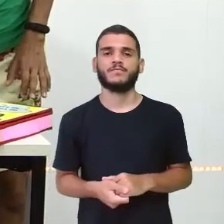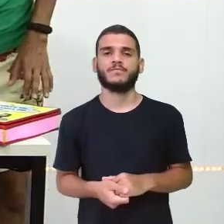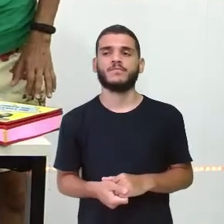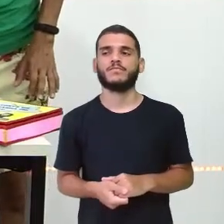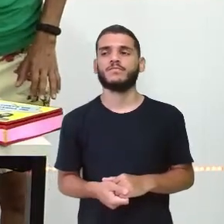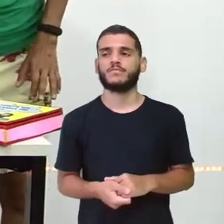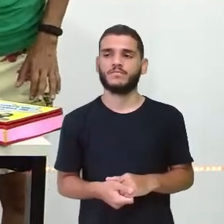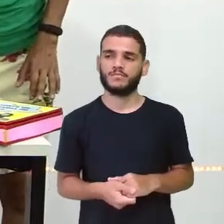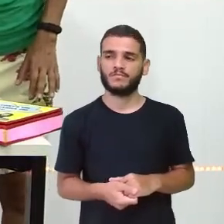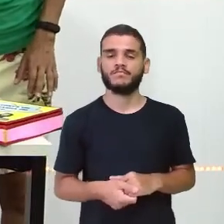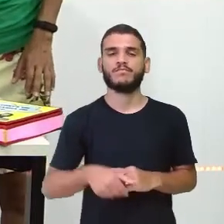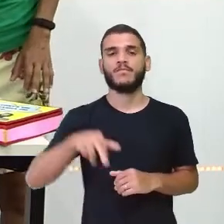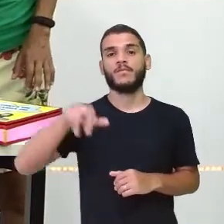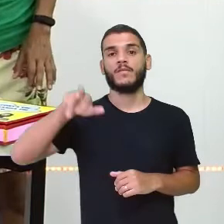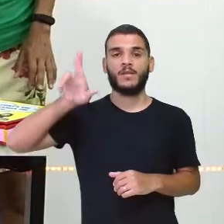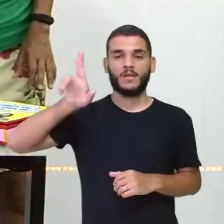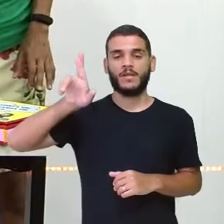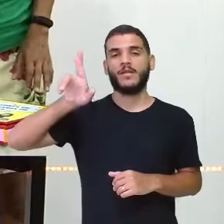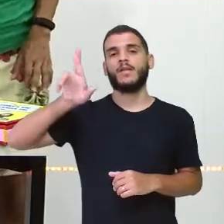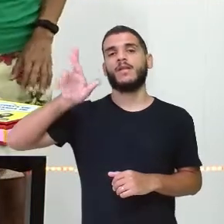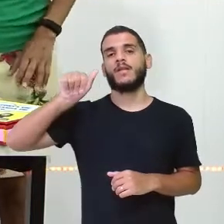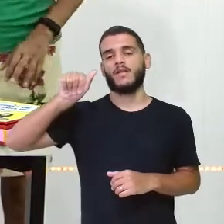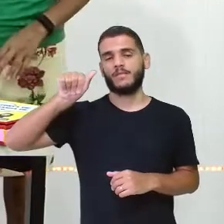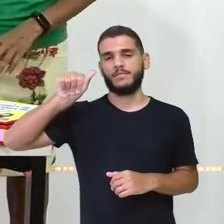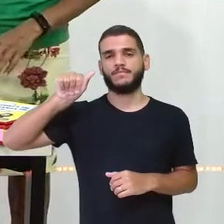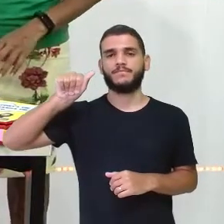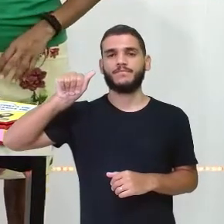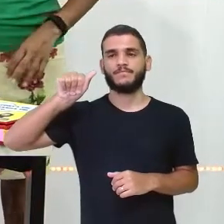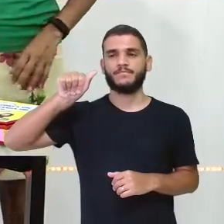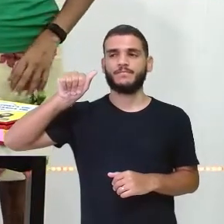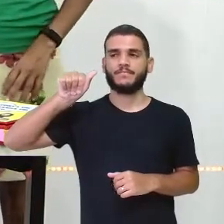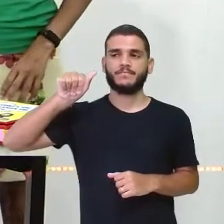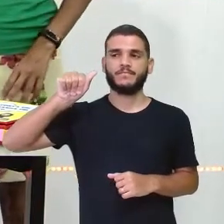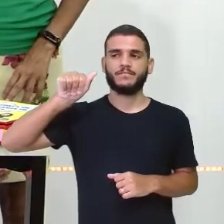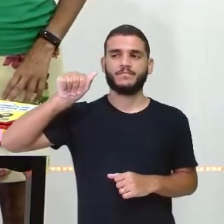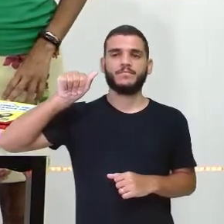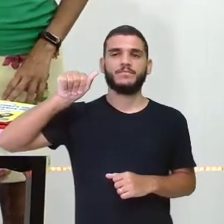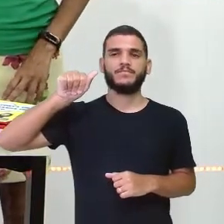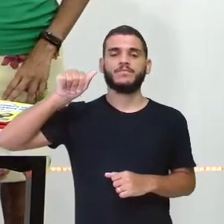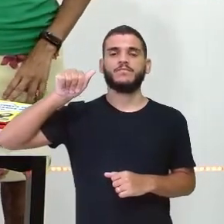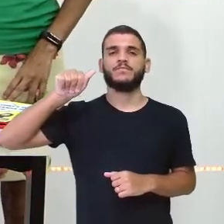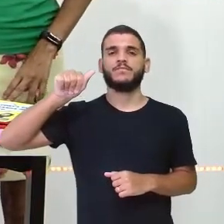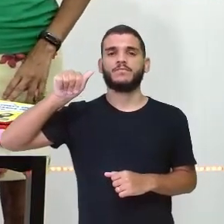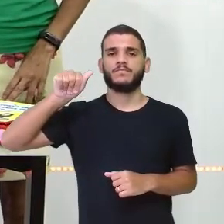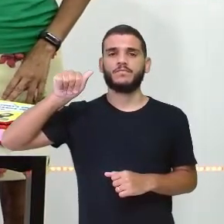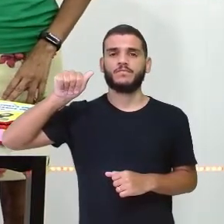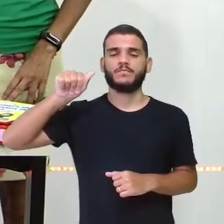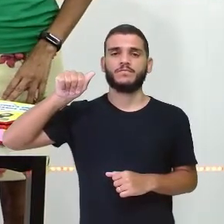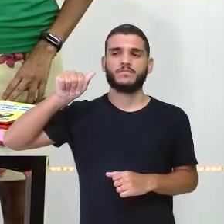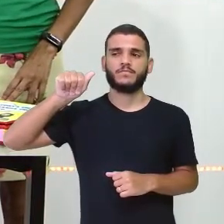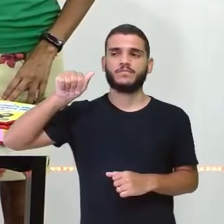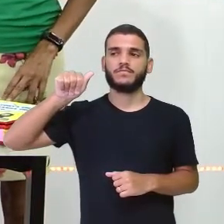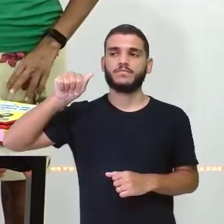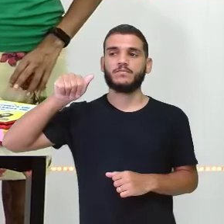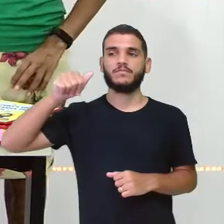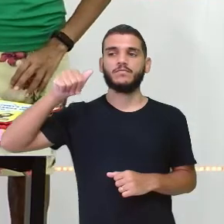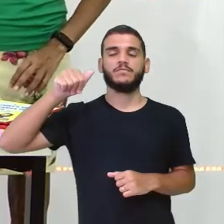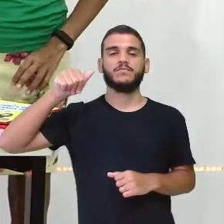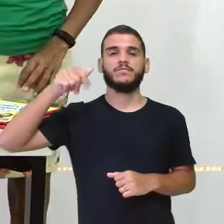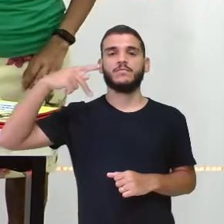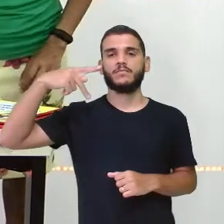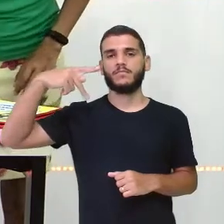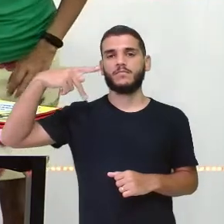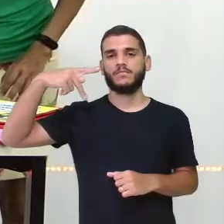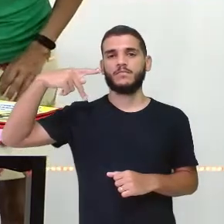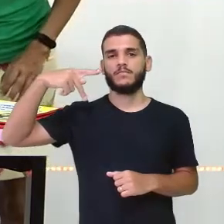R. R. R. R. R. Olha aqui. O. Olha aí. P.